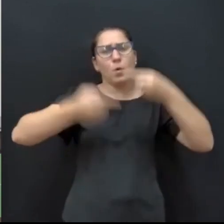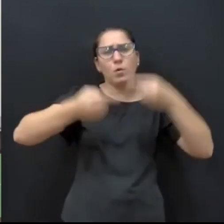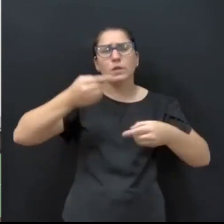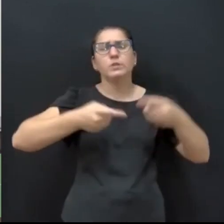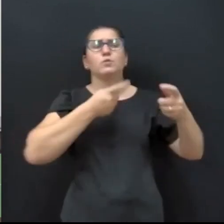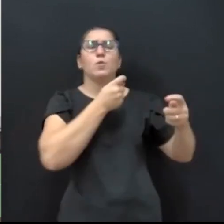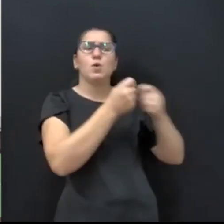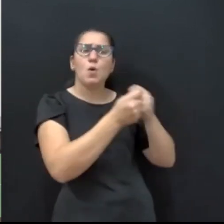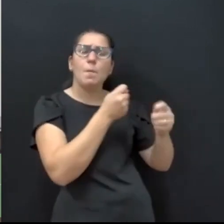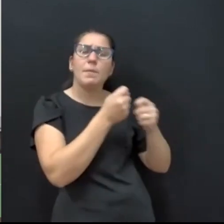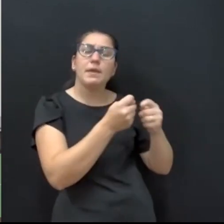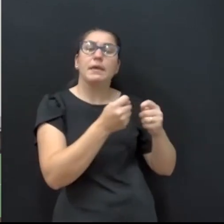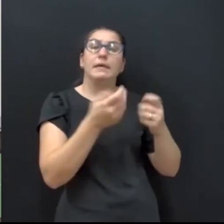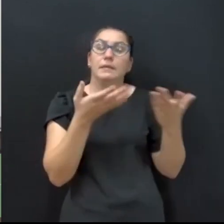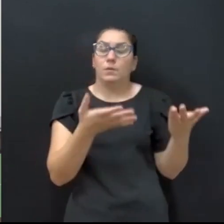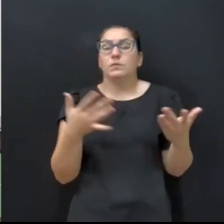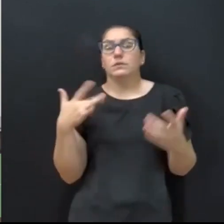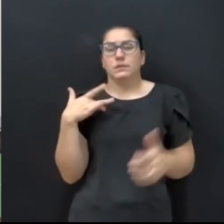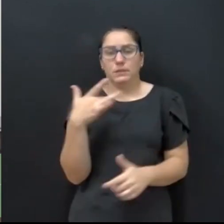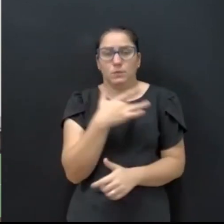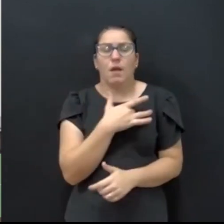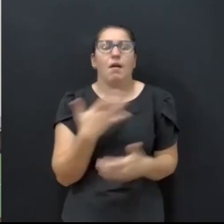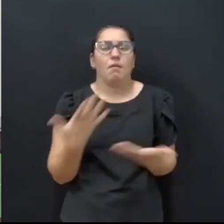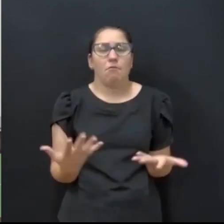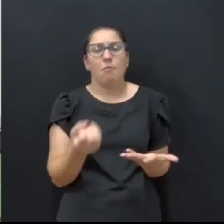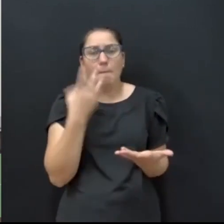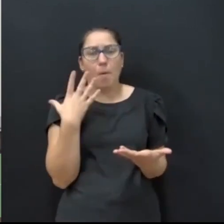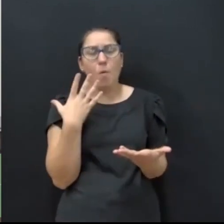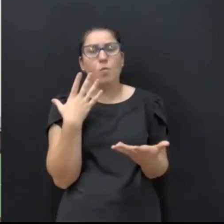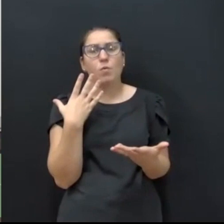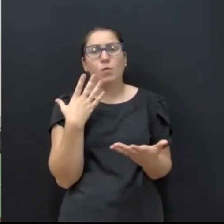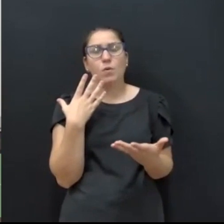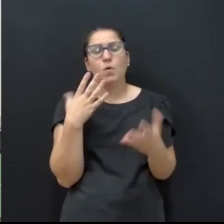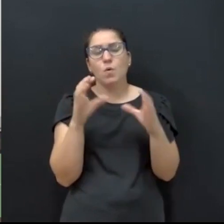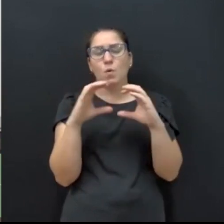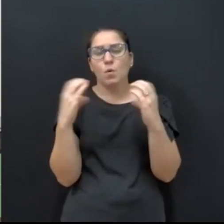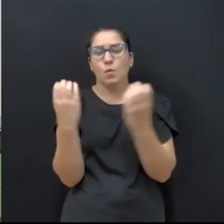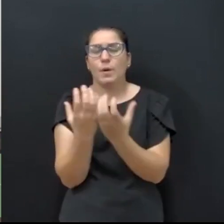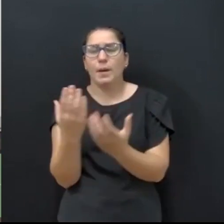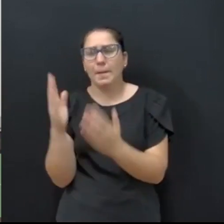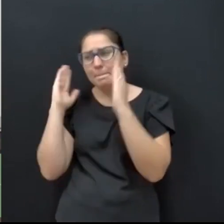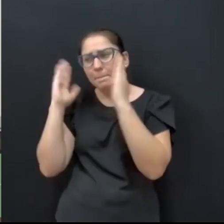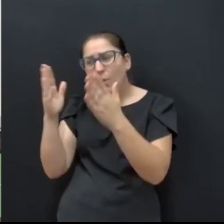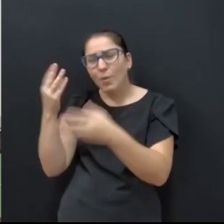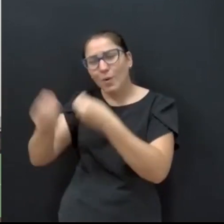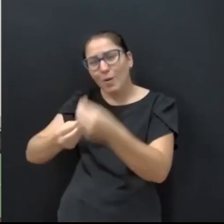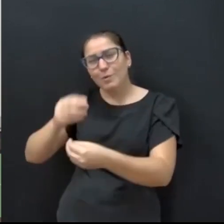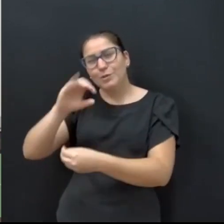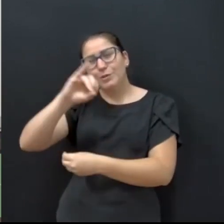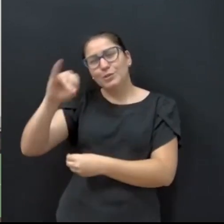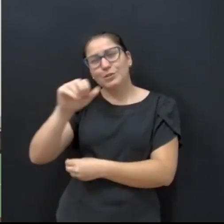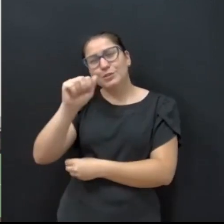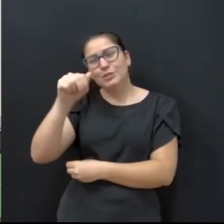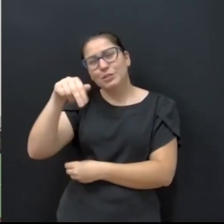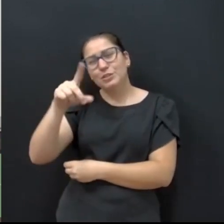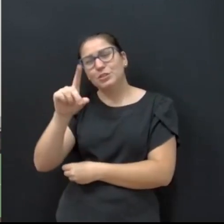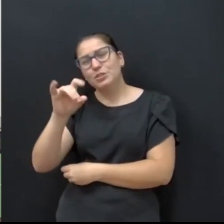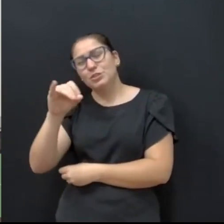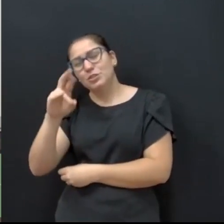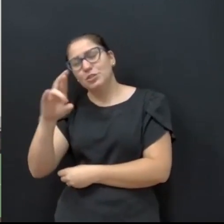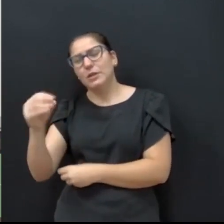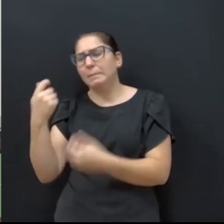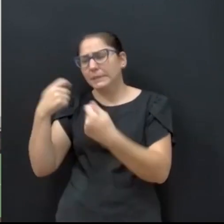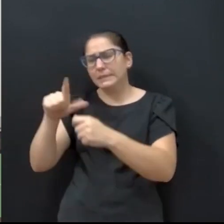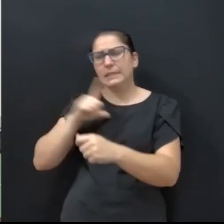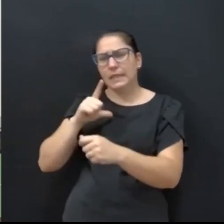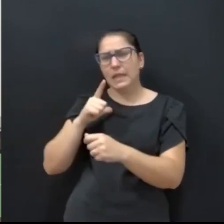economia então é saudável toda unanimidade ela é burra como diz o próprio Jadir Donin disse aqui uma vez tem que ter